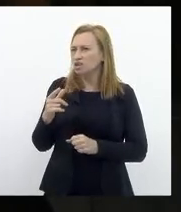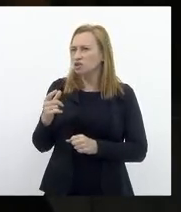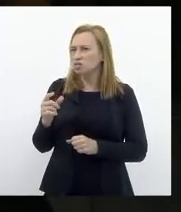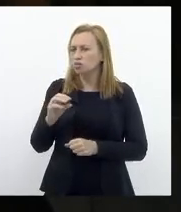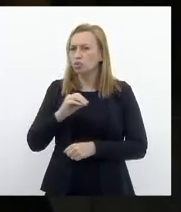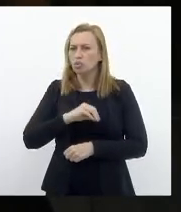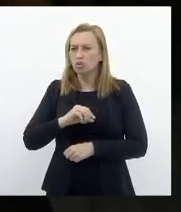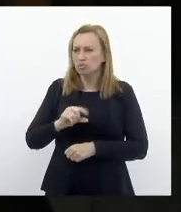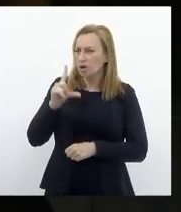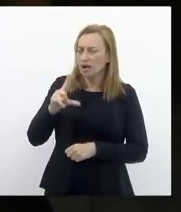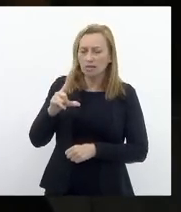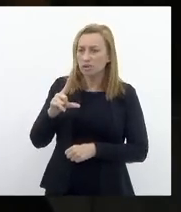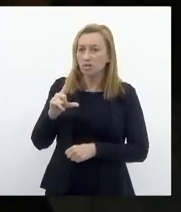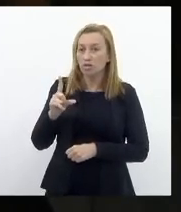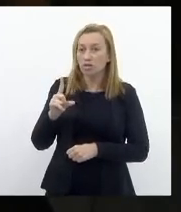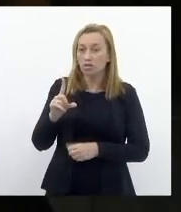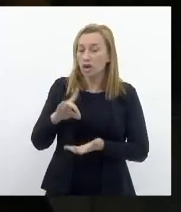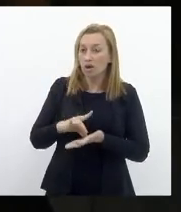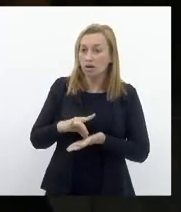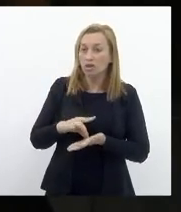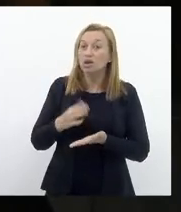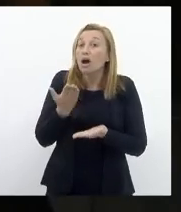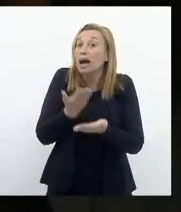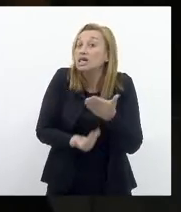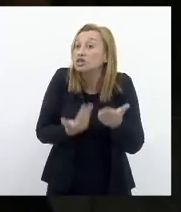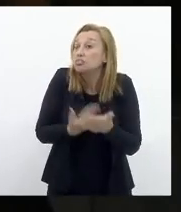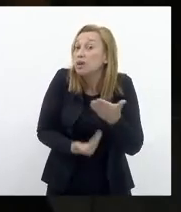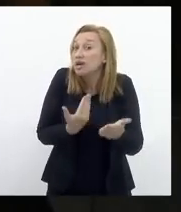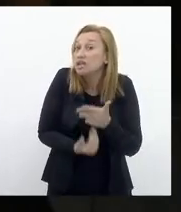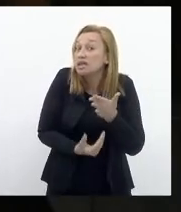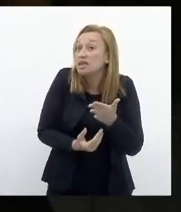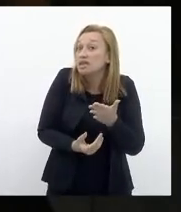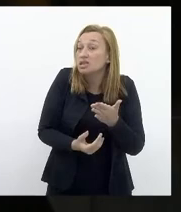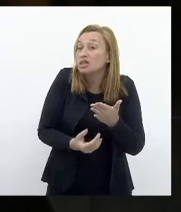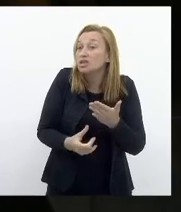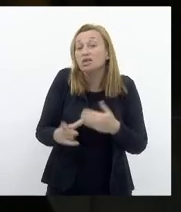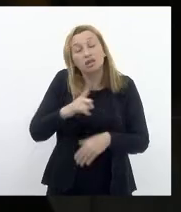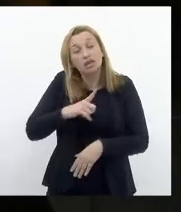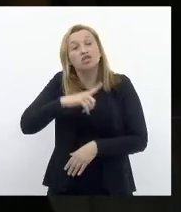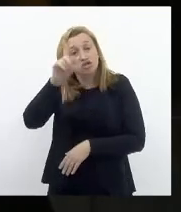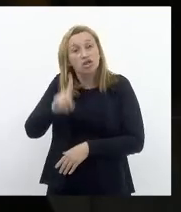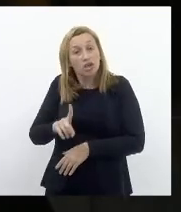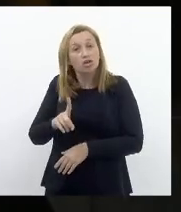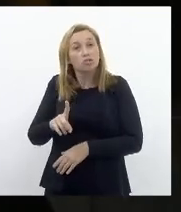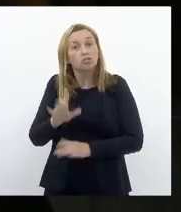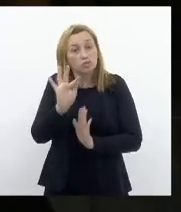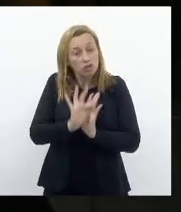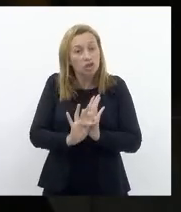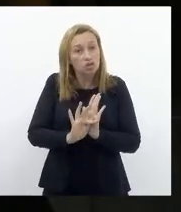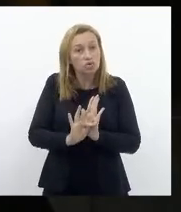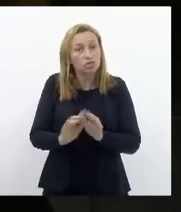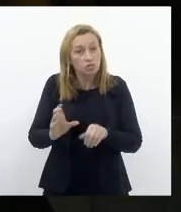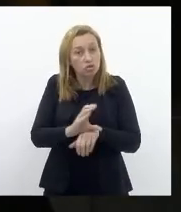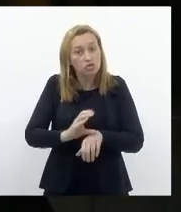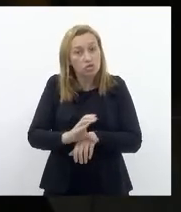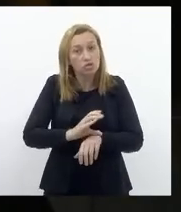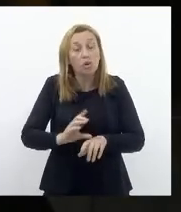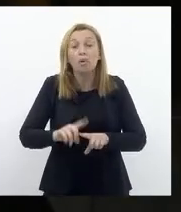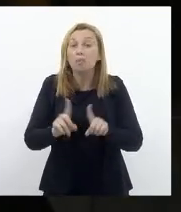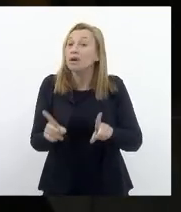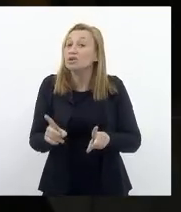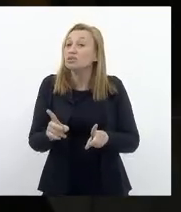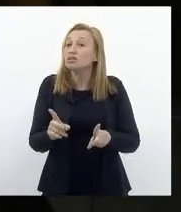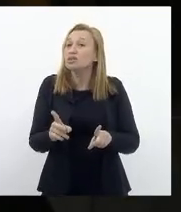Estamos falando Da reposição Das perdas inflacionárias Garantidas Pelo texto constitucional Agora O que está em